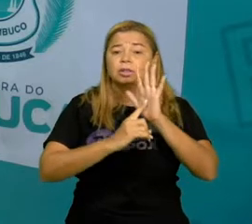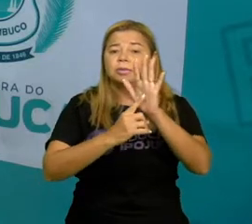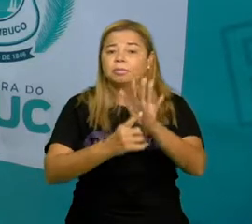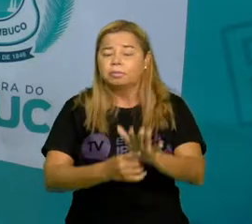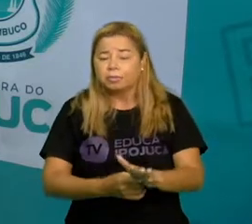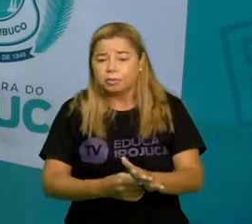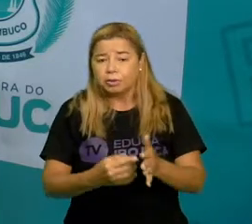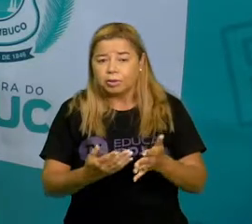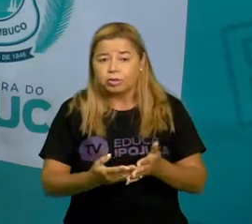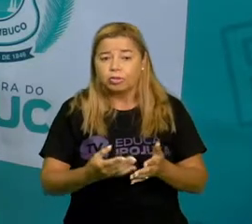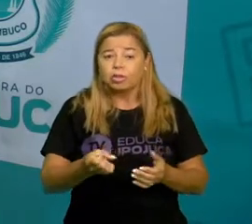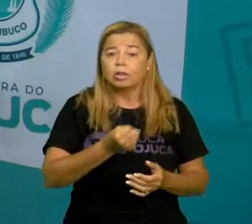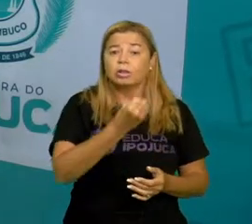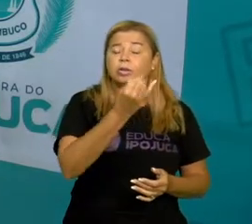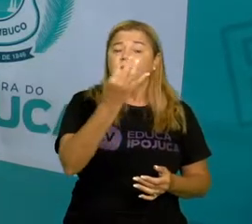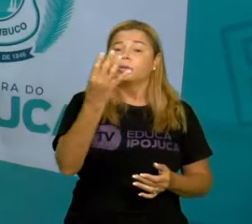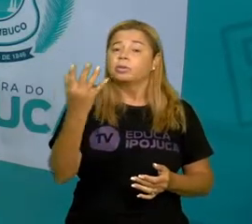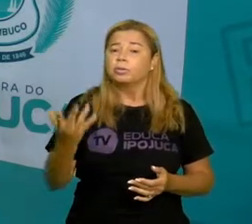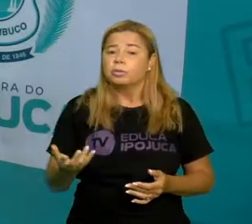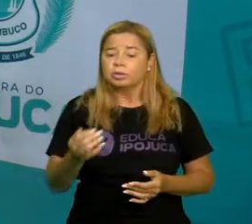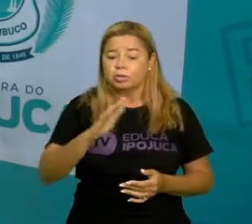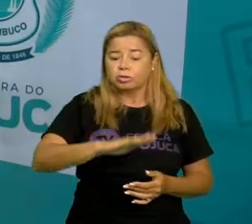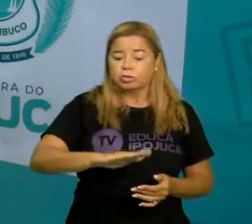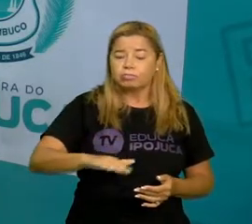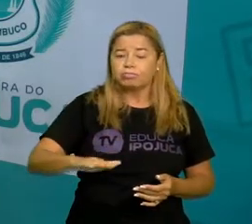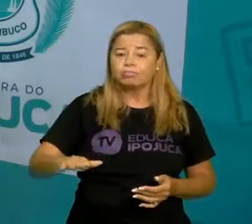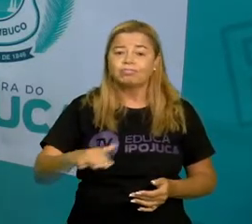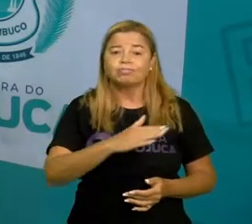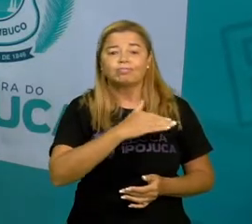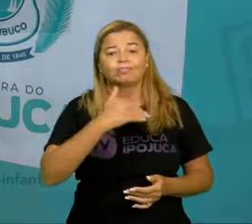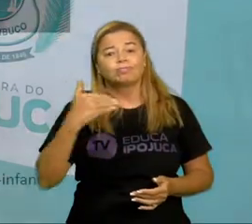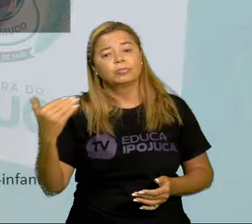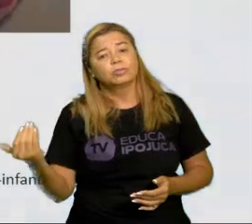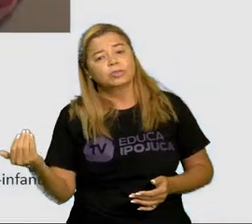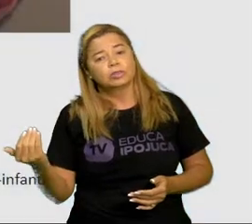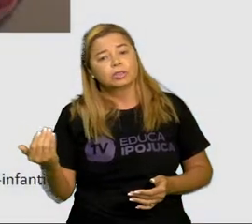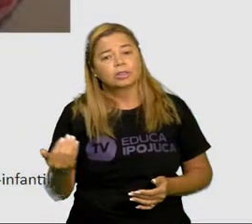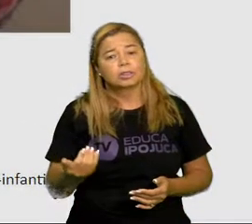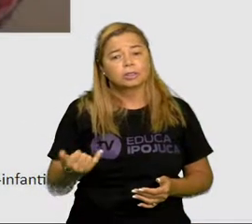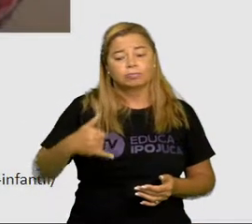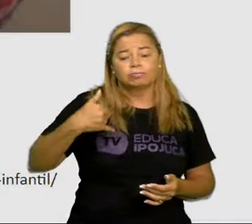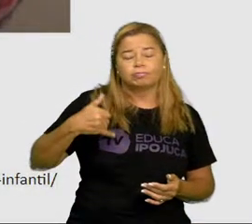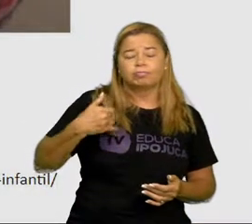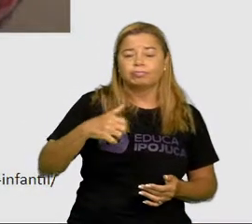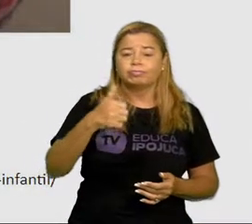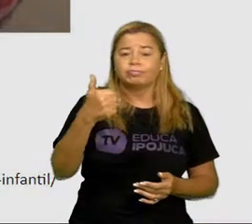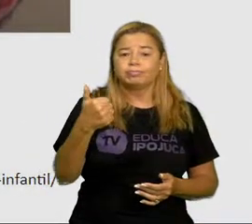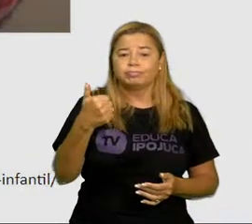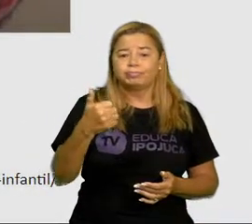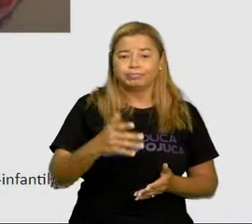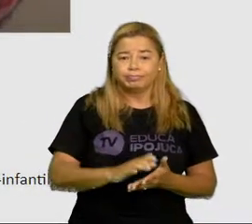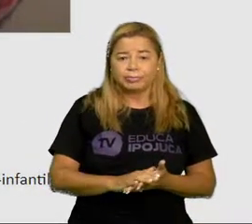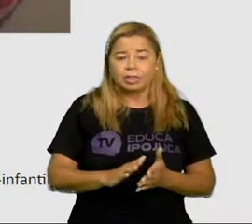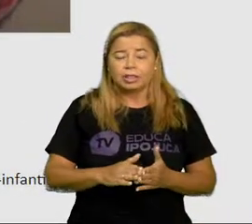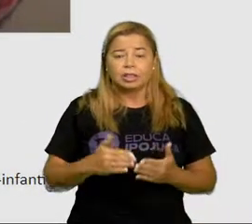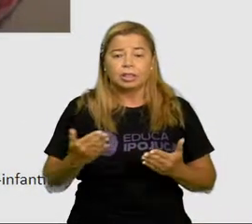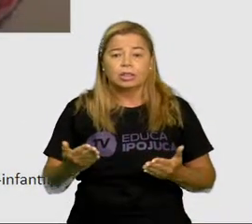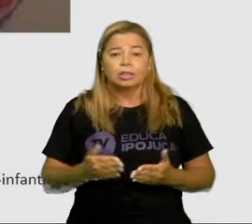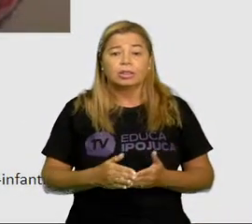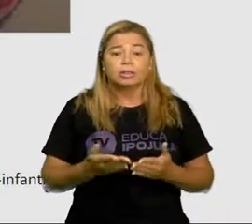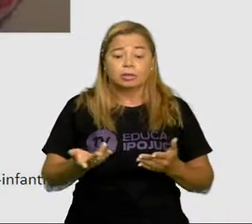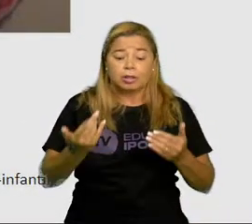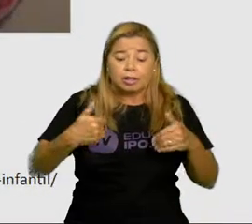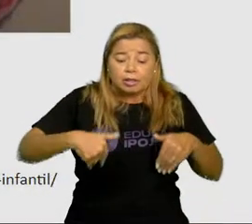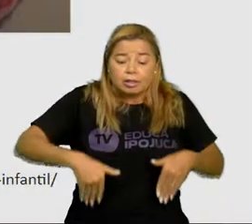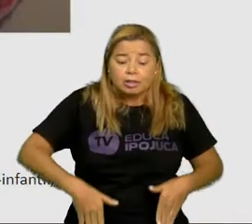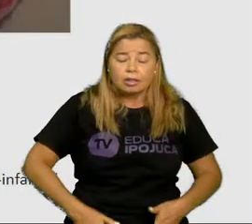crianças que morreram antes de completar um ano de vida. A cada mil crianças nascidas vivas